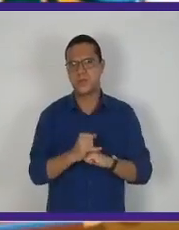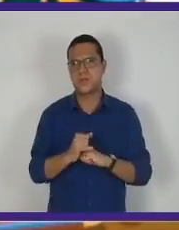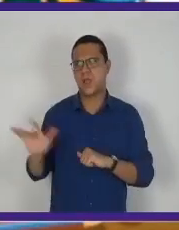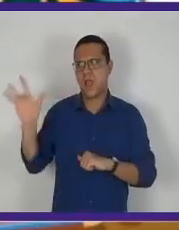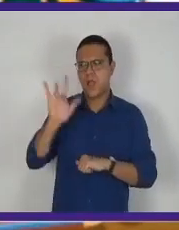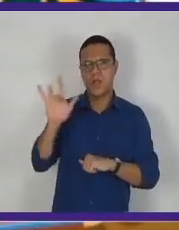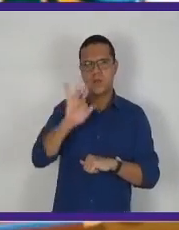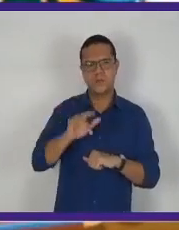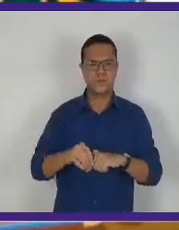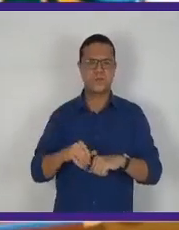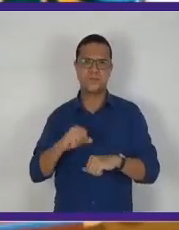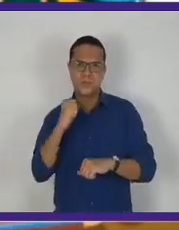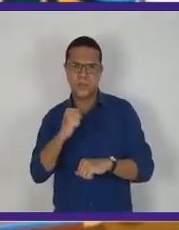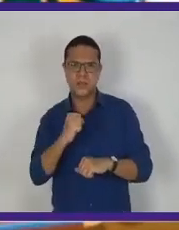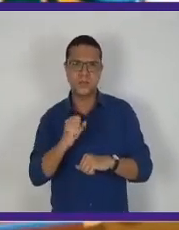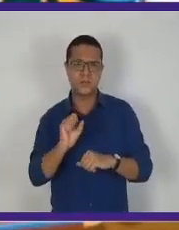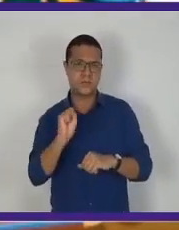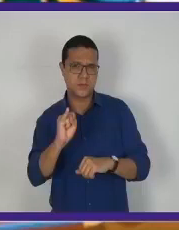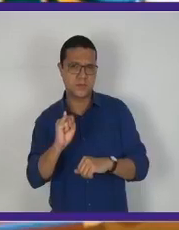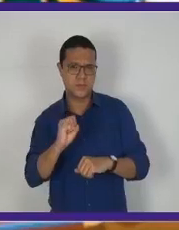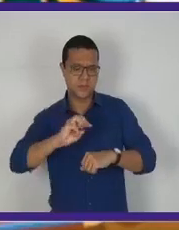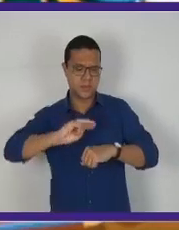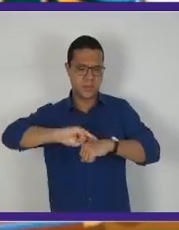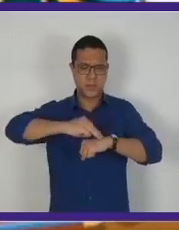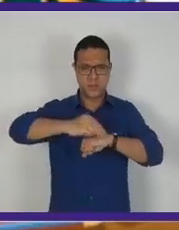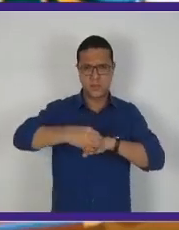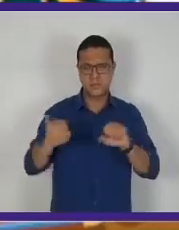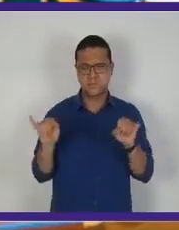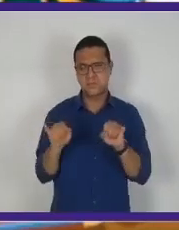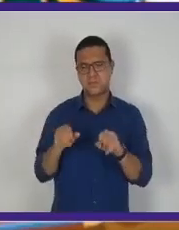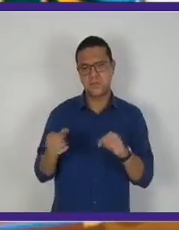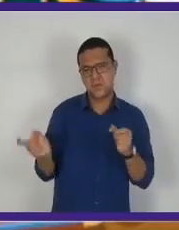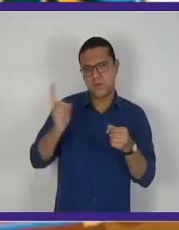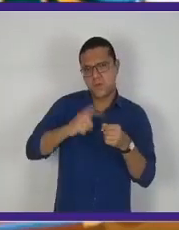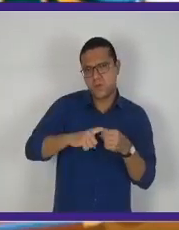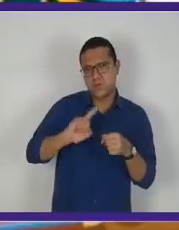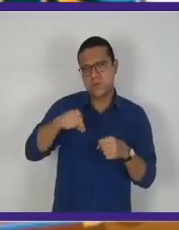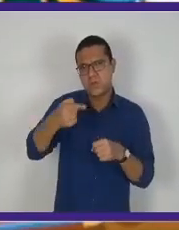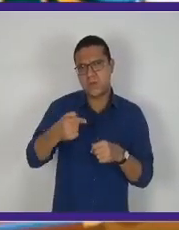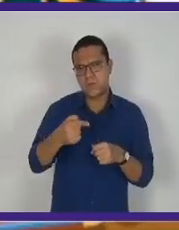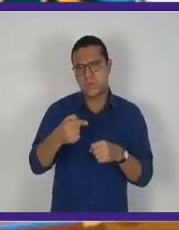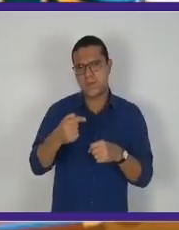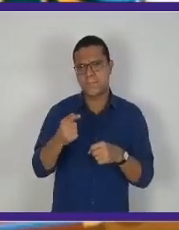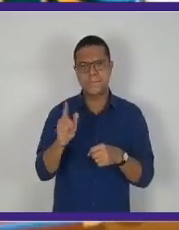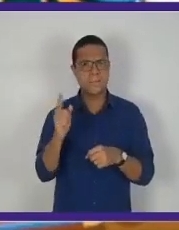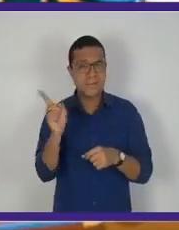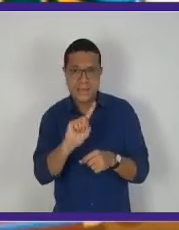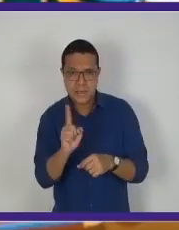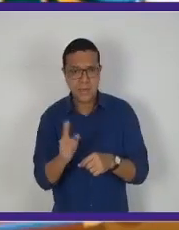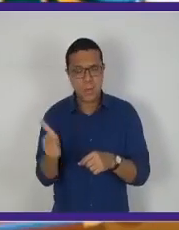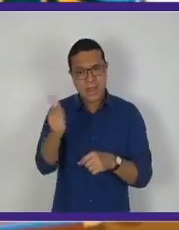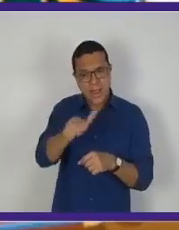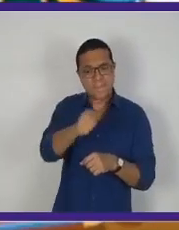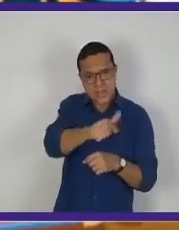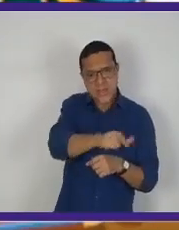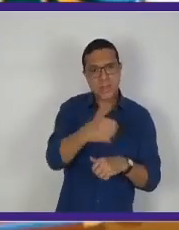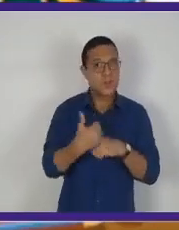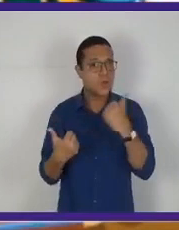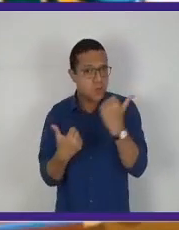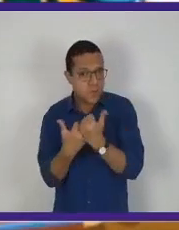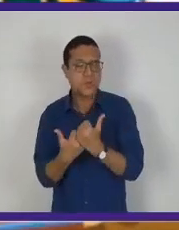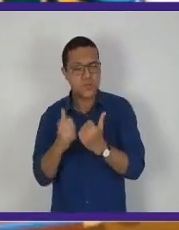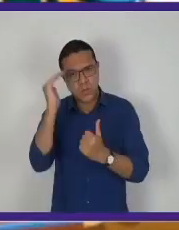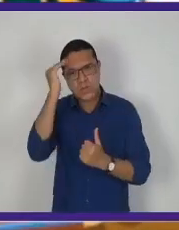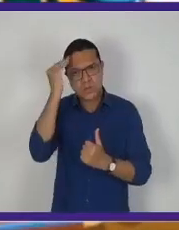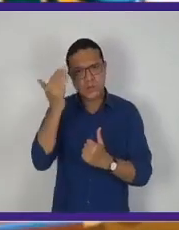mata. Se a gente bobear, a dengue volta. Para não repetir, substituiu a dengue por